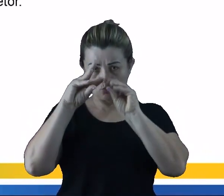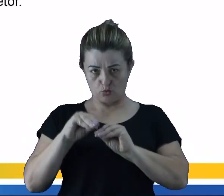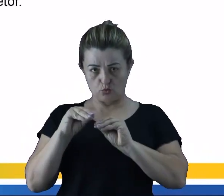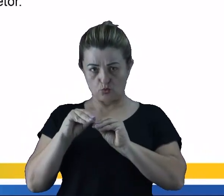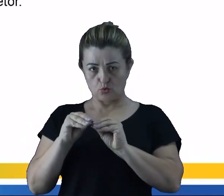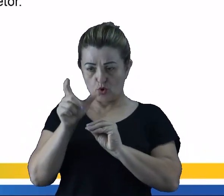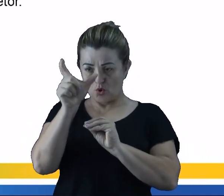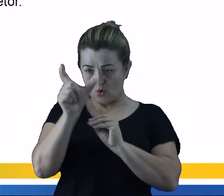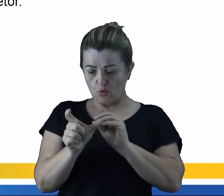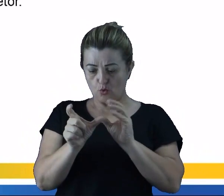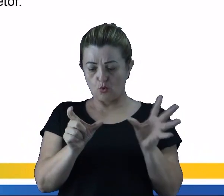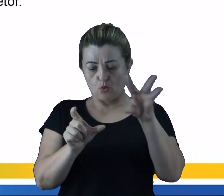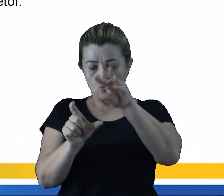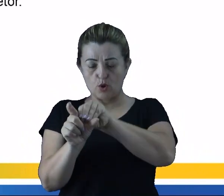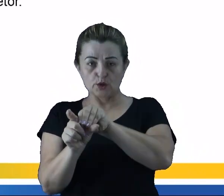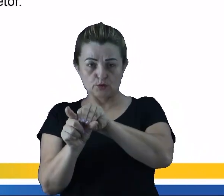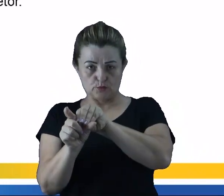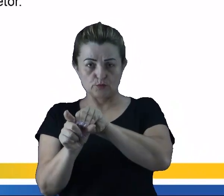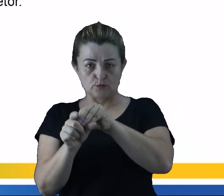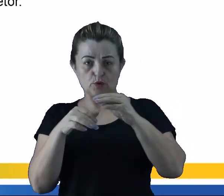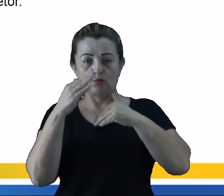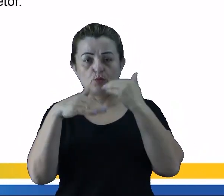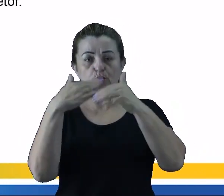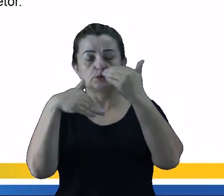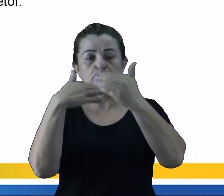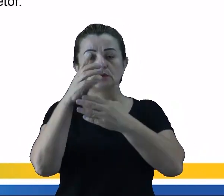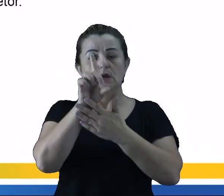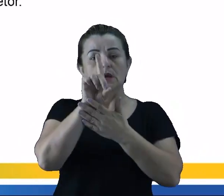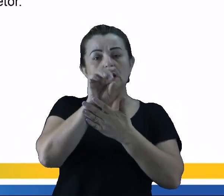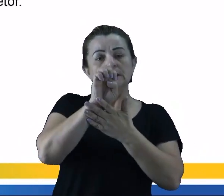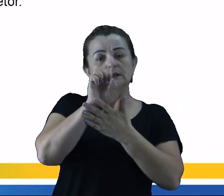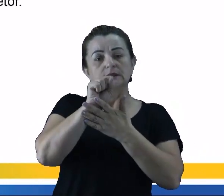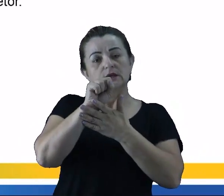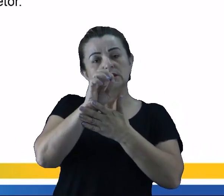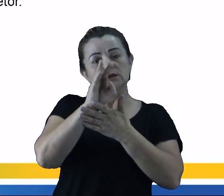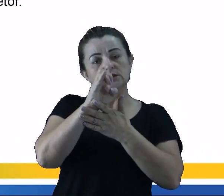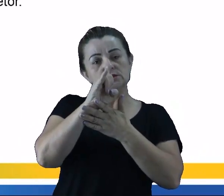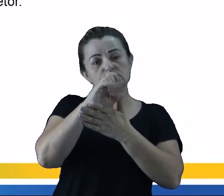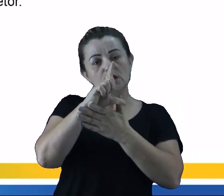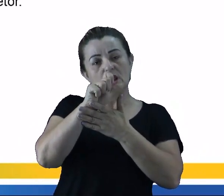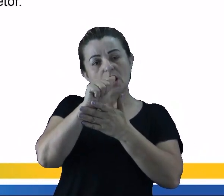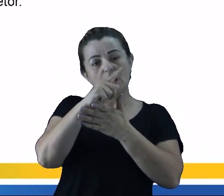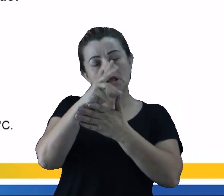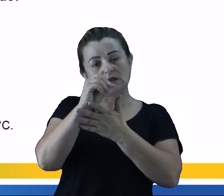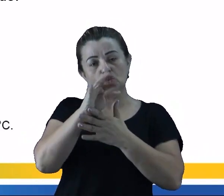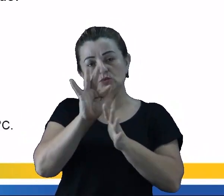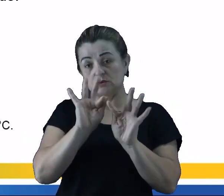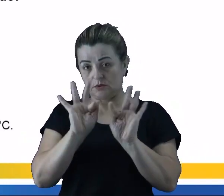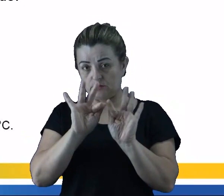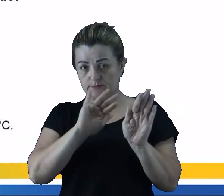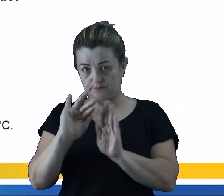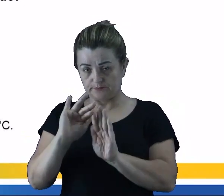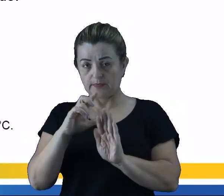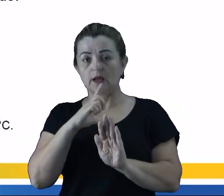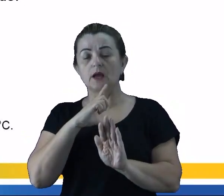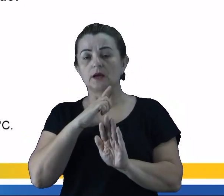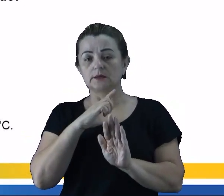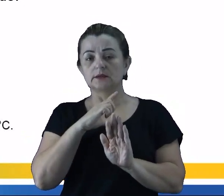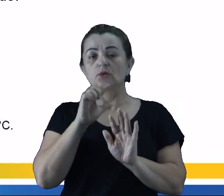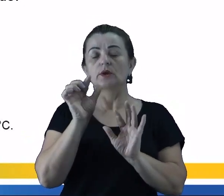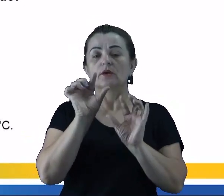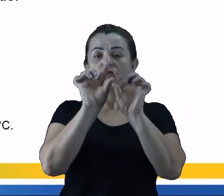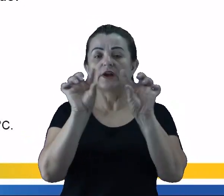coletor. Então, esse é o processo de destilação simples. A gente tem um outro processo chamado destilação